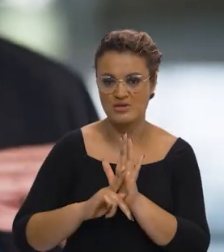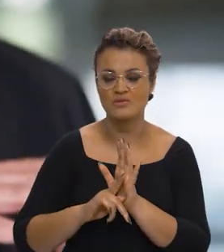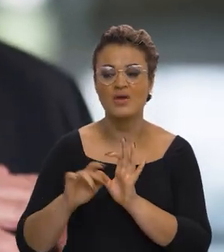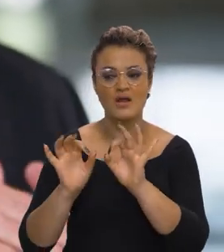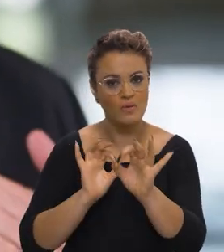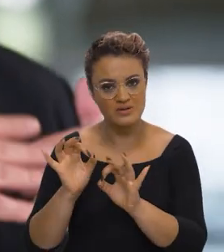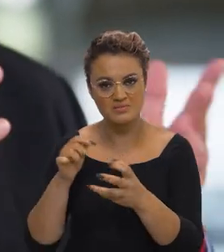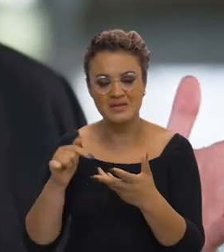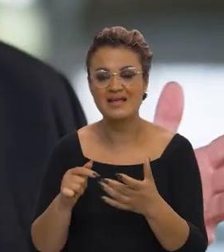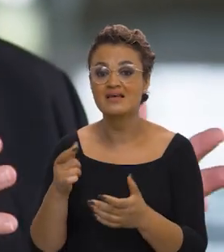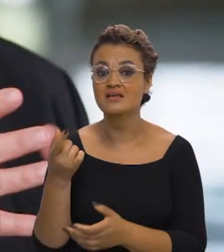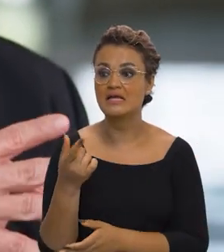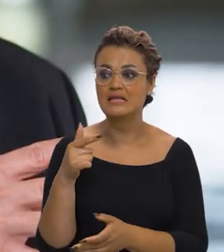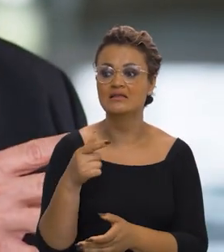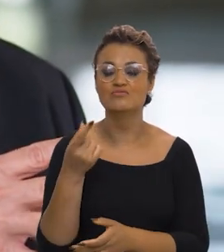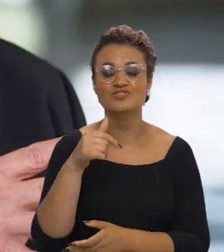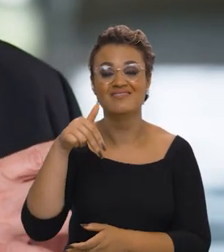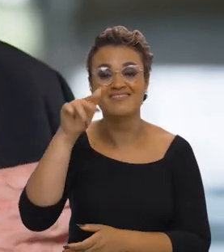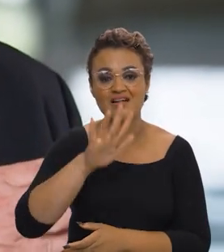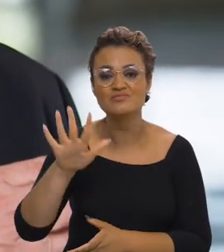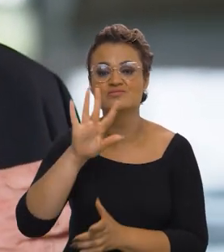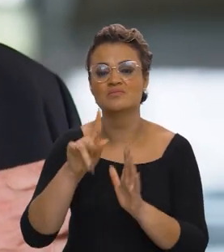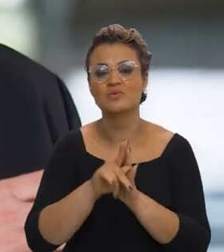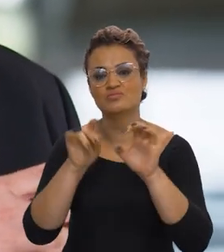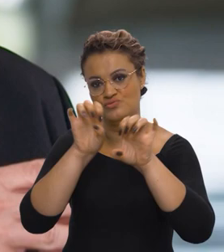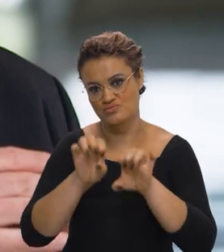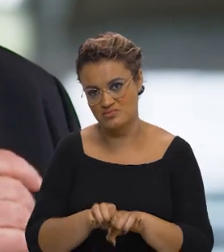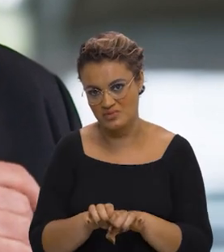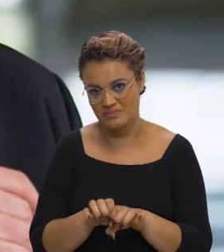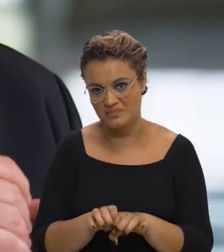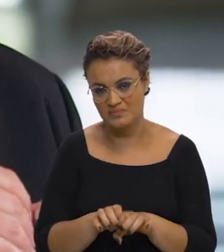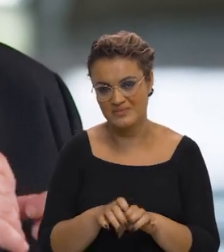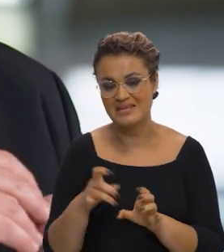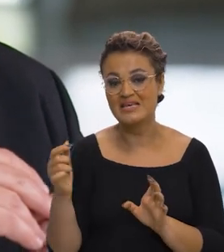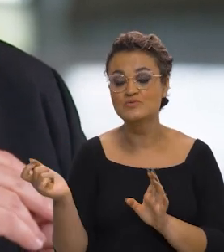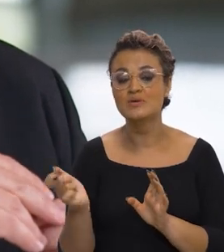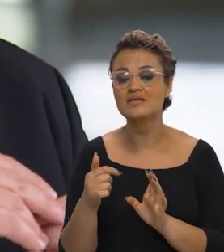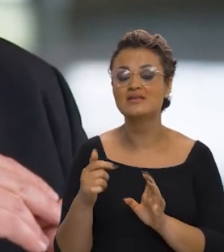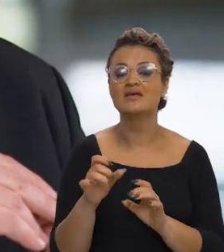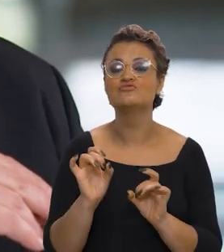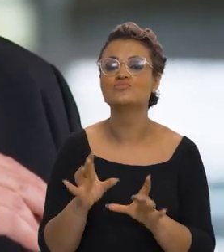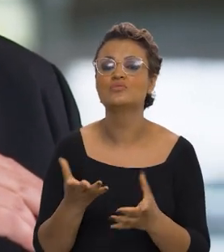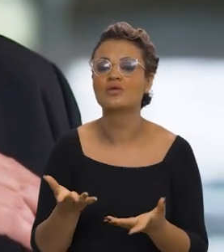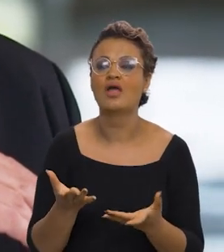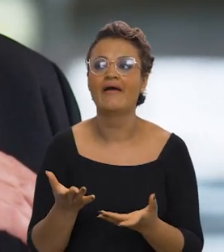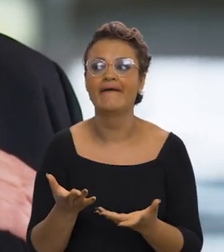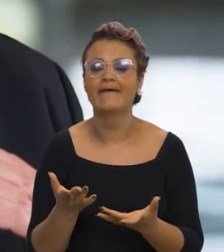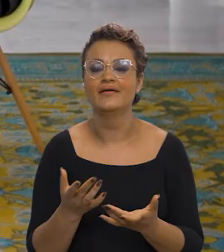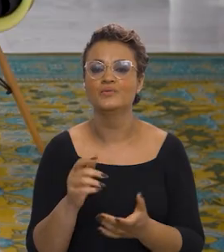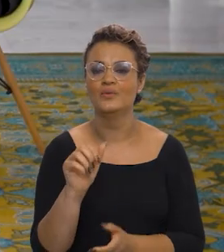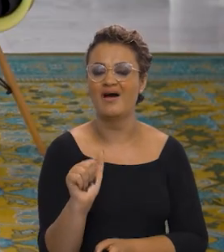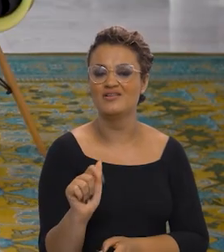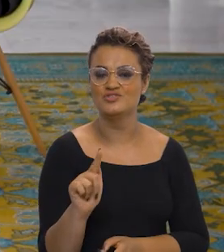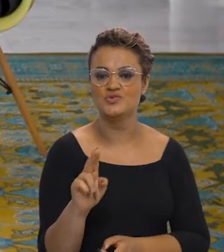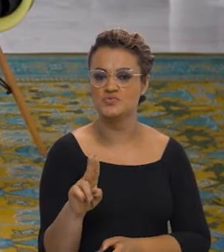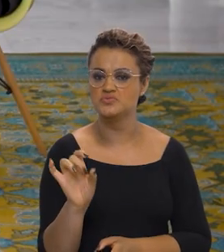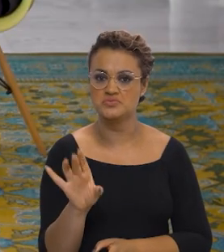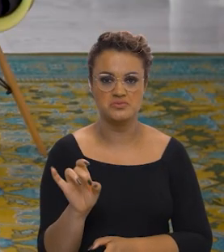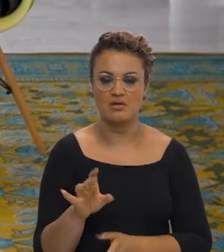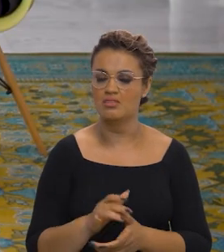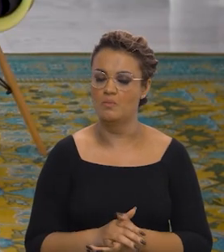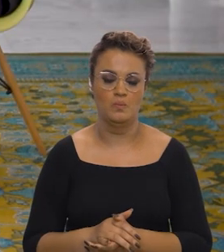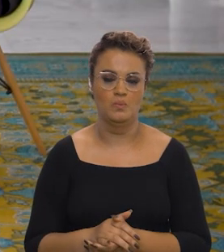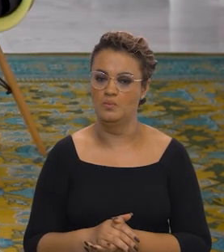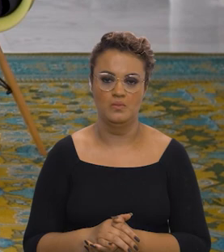recursos. Como ele é um plano nacional de infraestrutura, ele não é um plano só do que a gente chama do AGU, dos